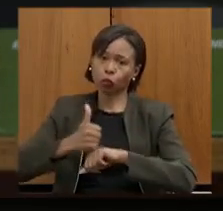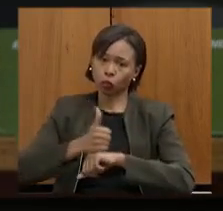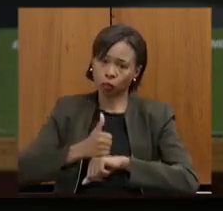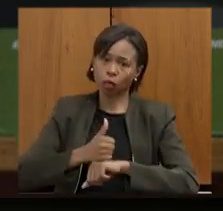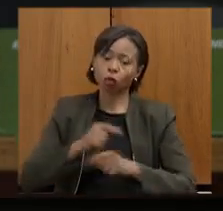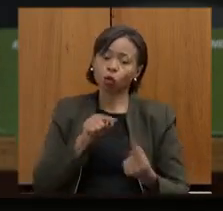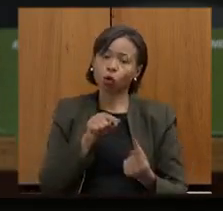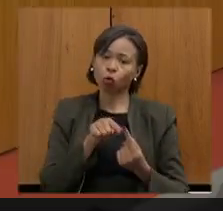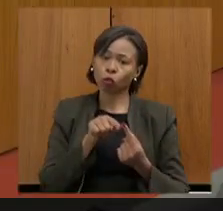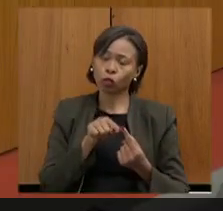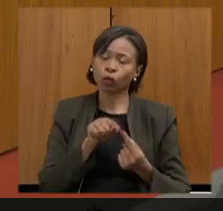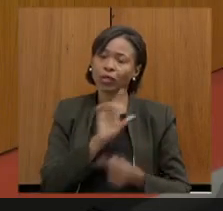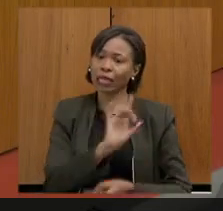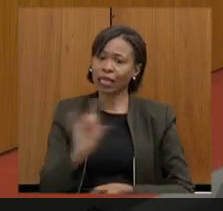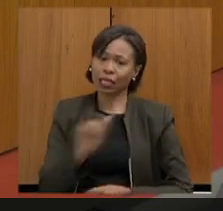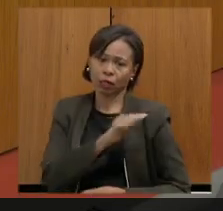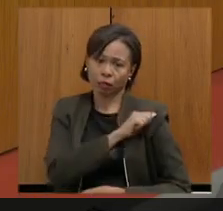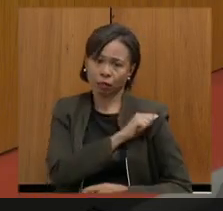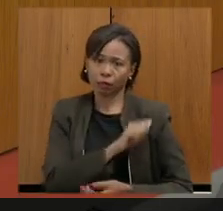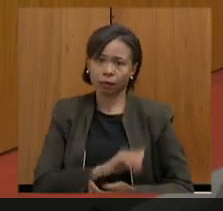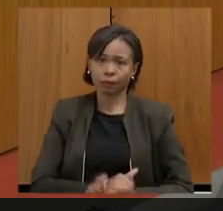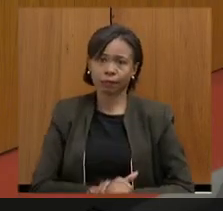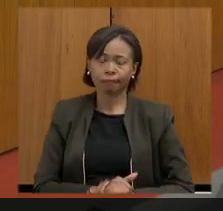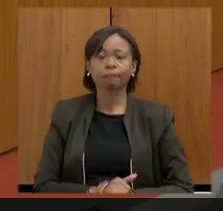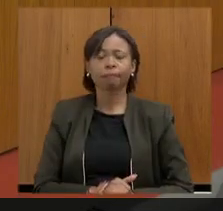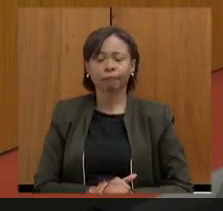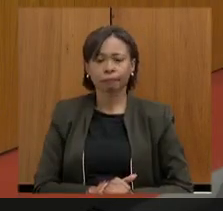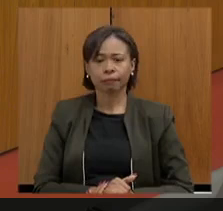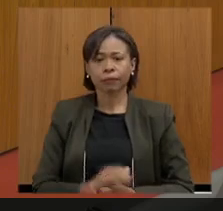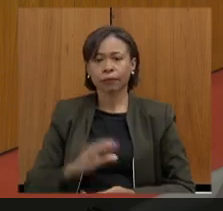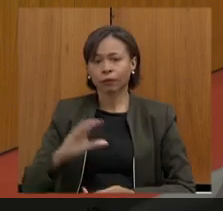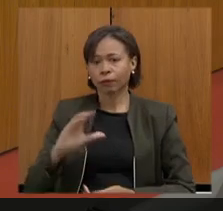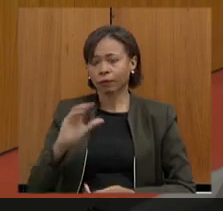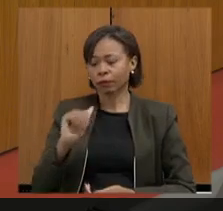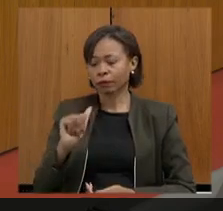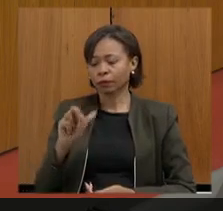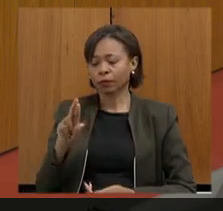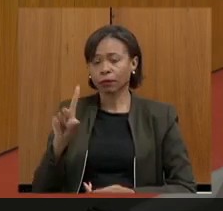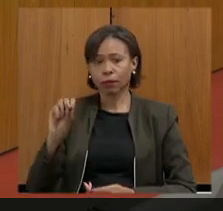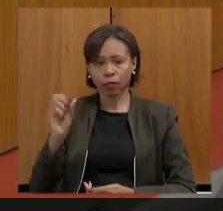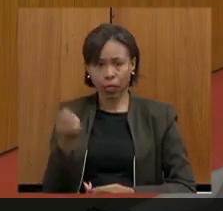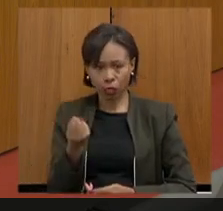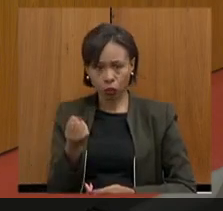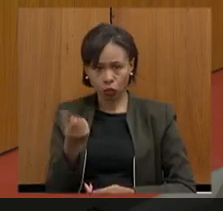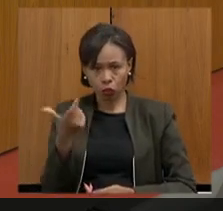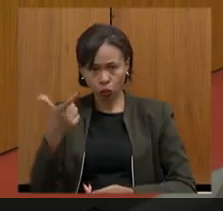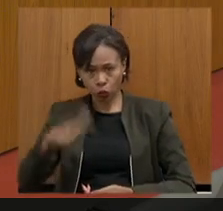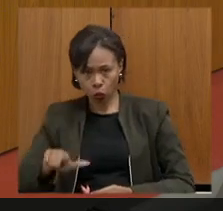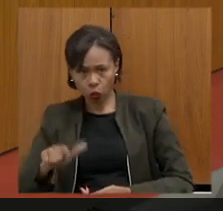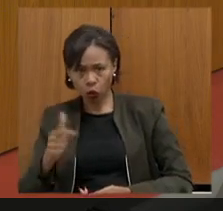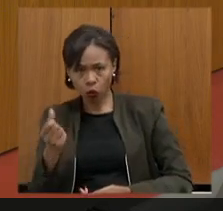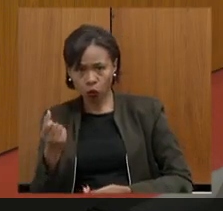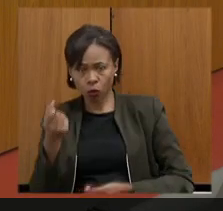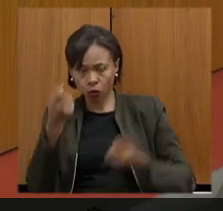um dos estudantes. Muito obrigada. Consulto, deputado Carlos Pimenta, se você quer fazer uso da palavra novamente.